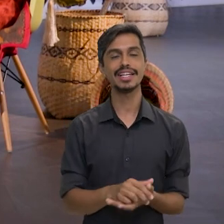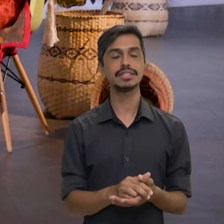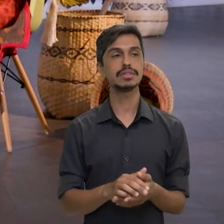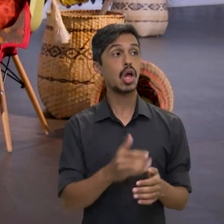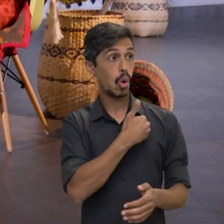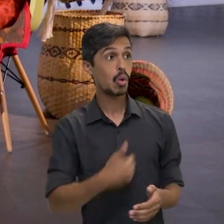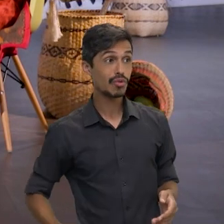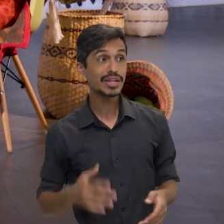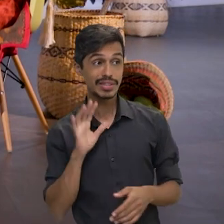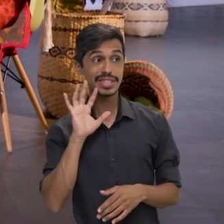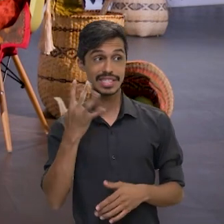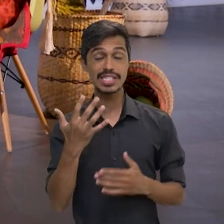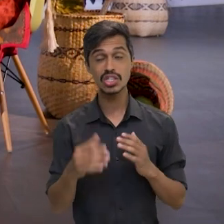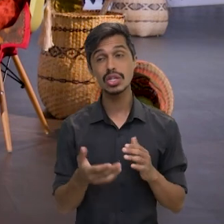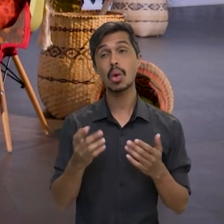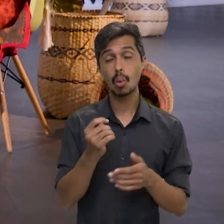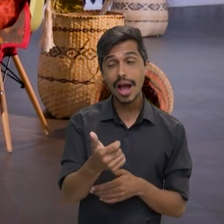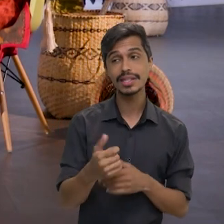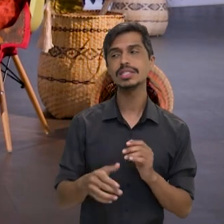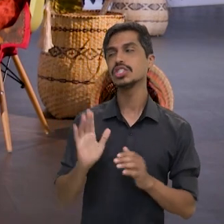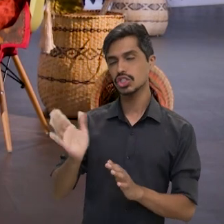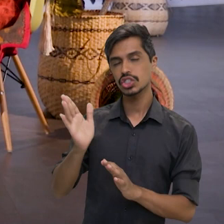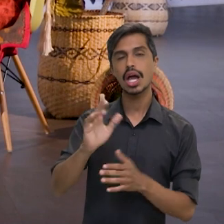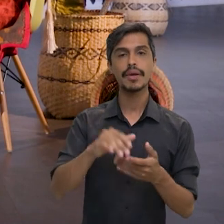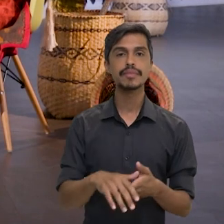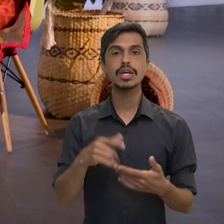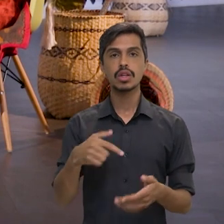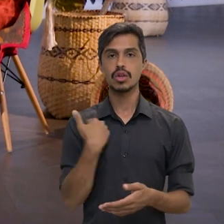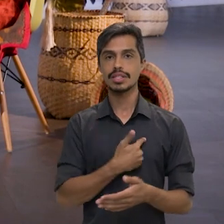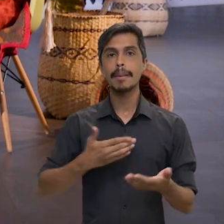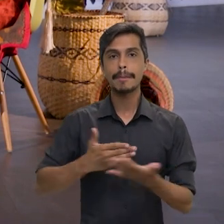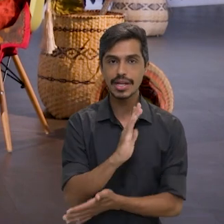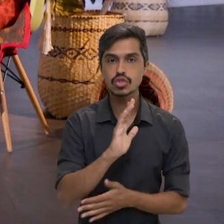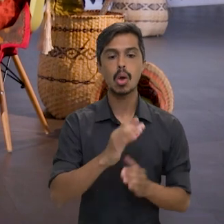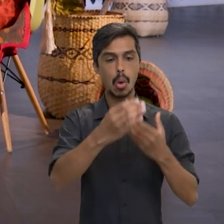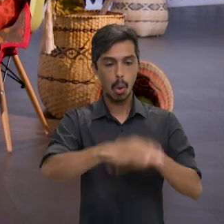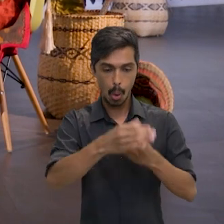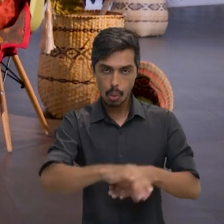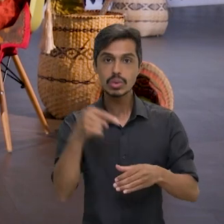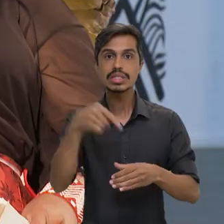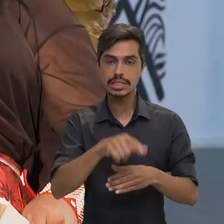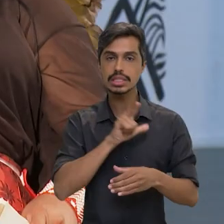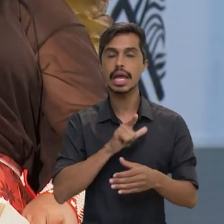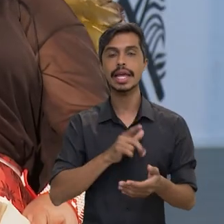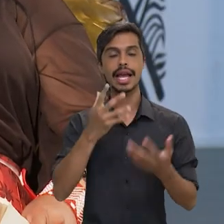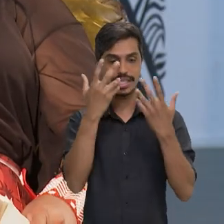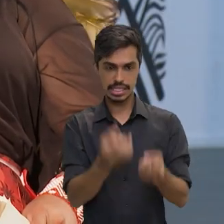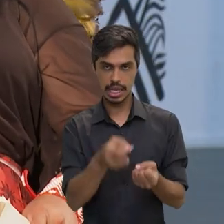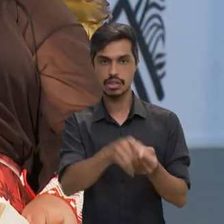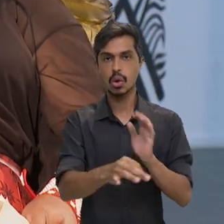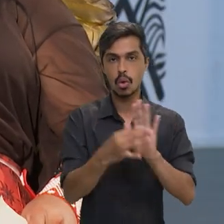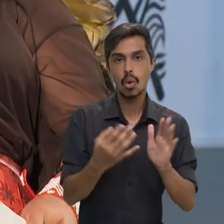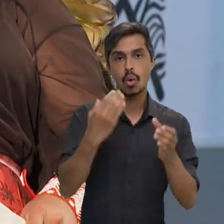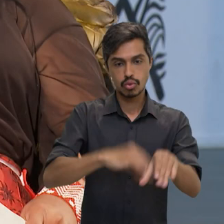consertando, resolvendo. Já conseguimos aprovar concurso público, né? Inclusive, nós vamos ter agora já,